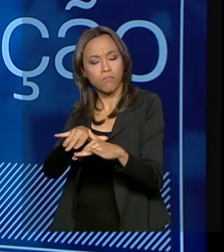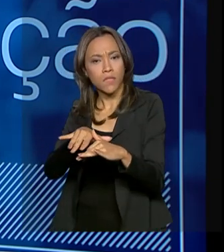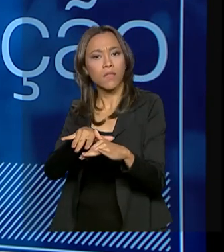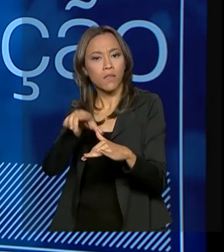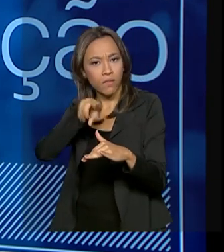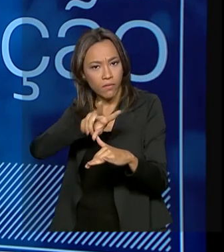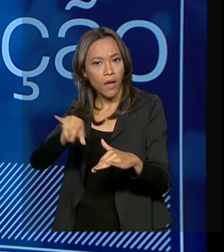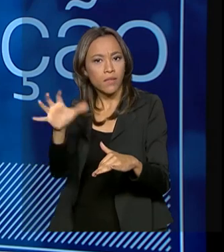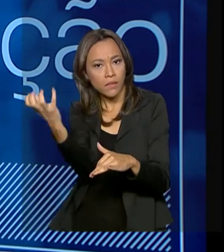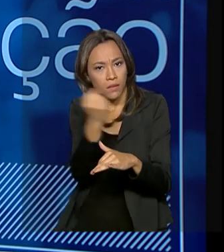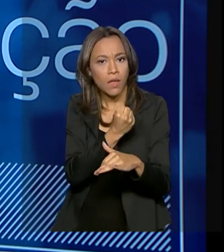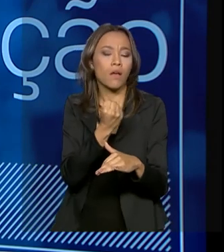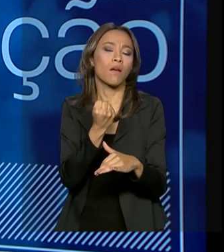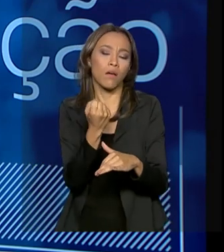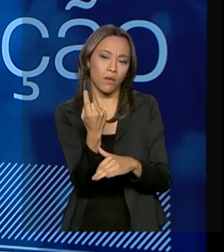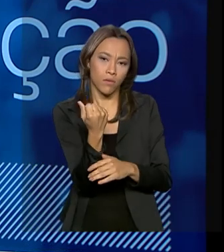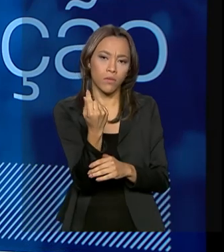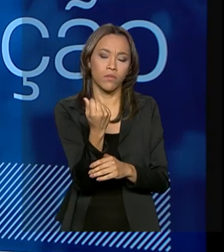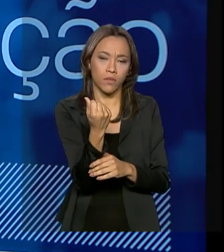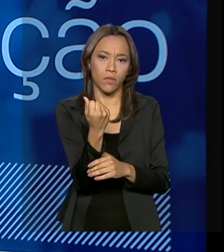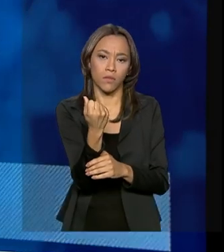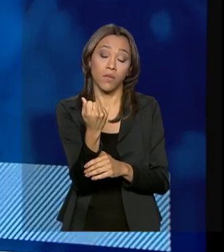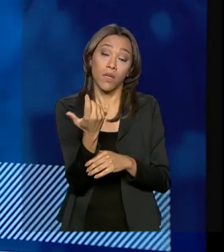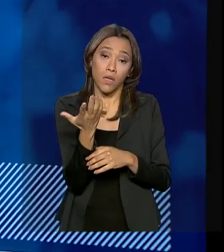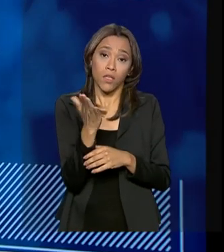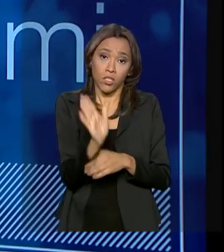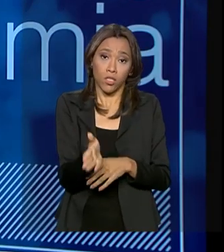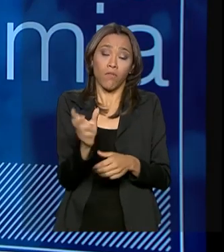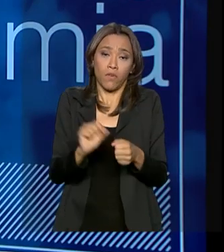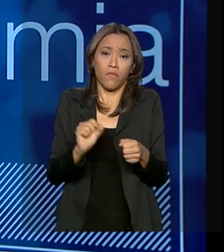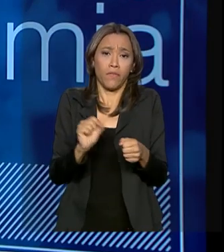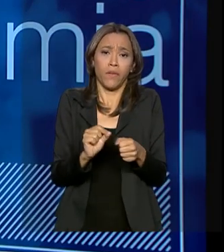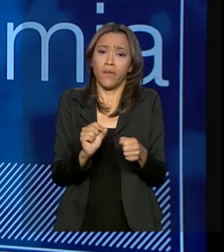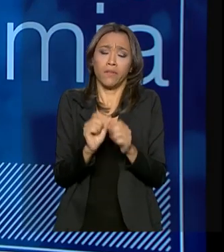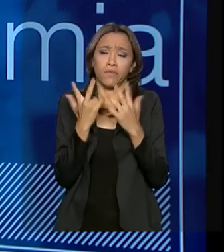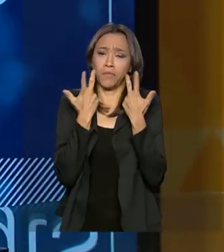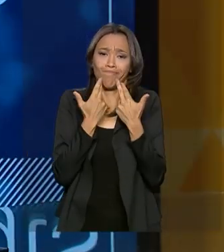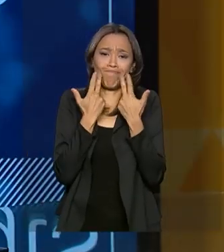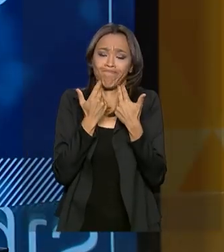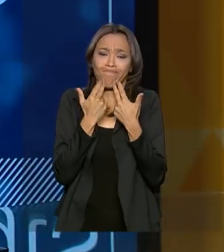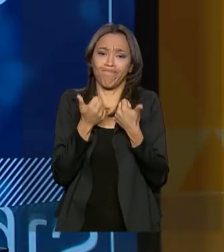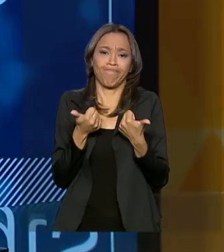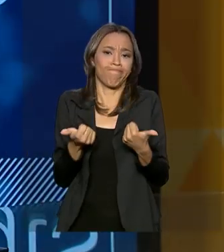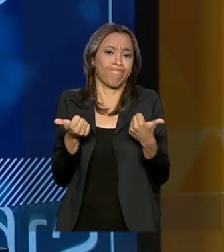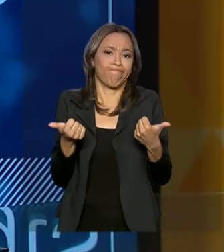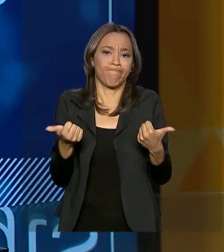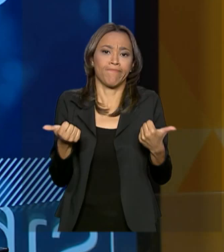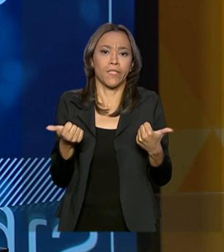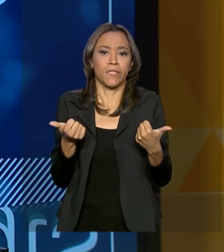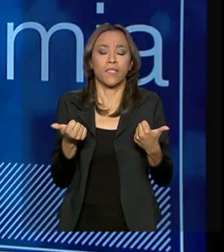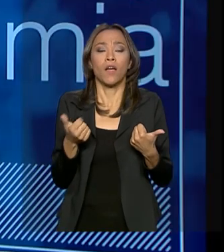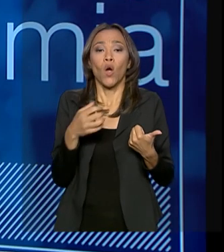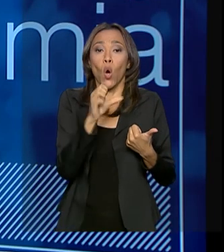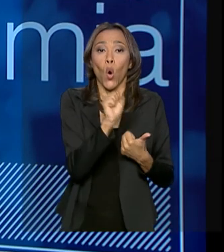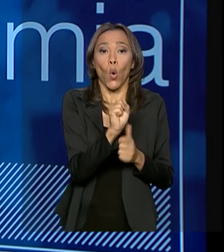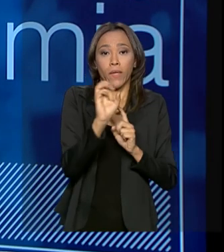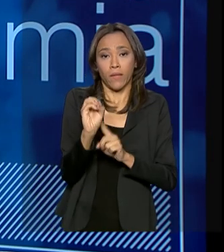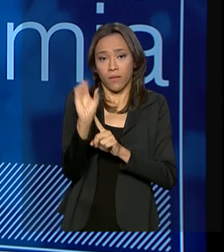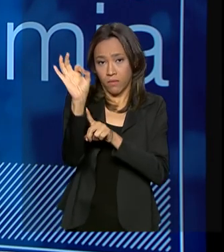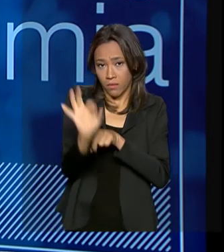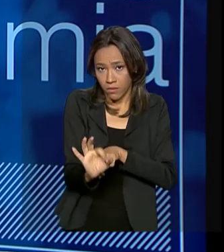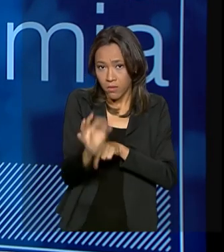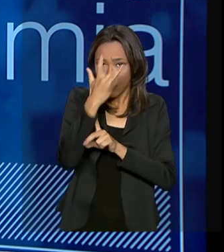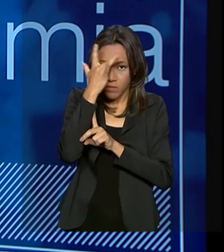realizando suas retiradas. E foi feito isso de uma maneira muito tranquila. 80% das pessoas